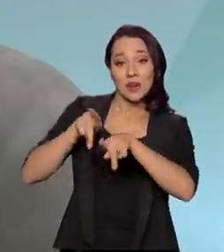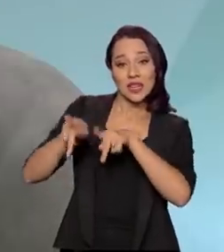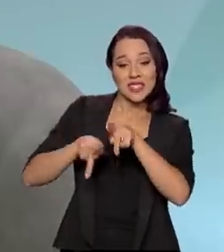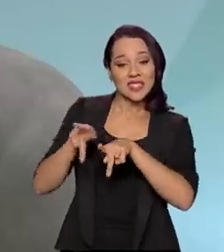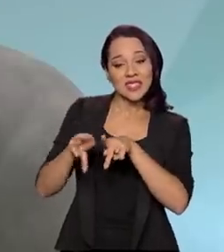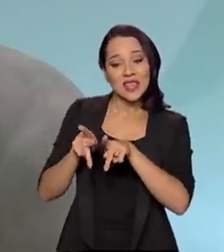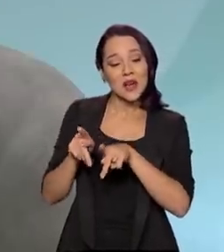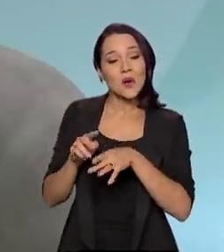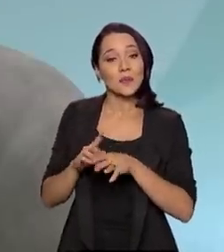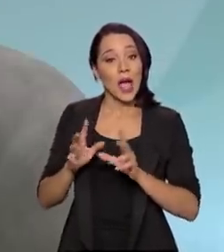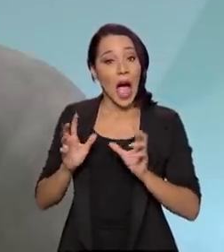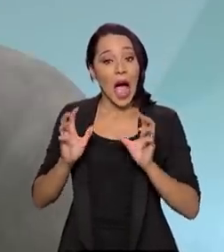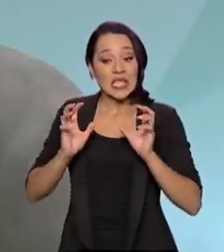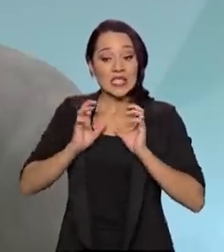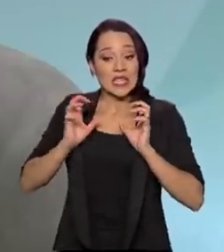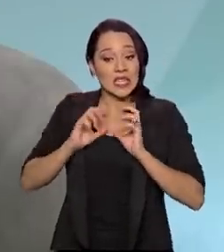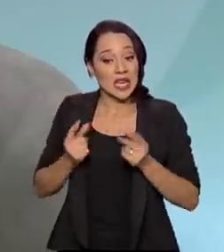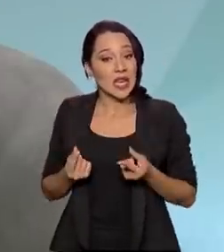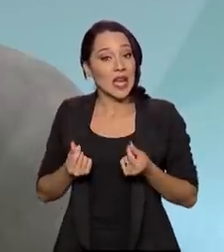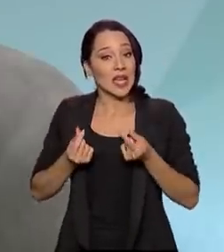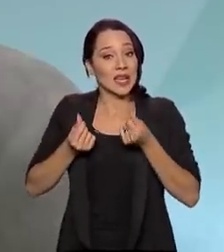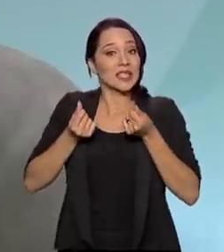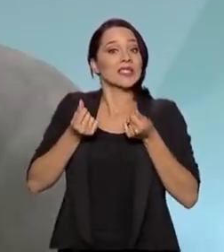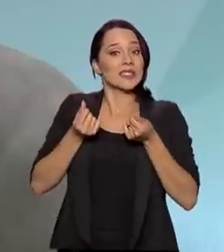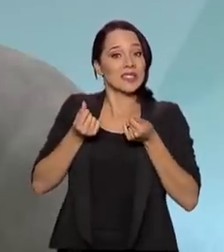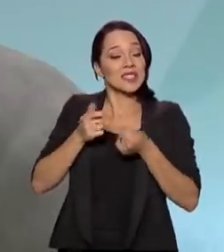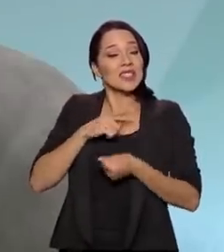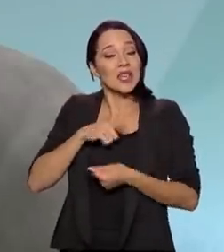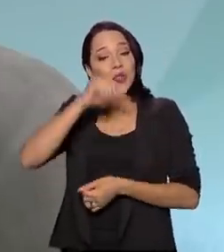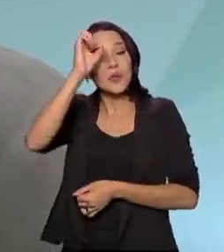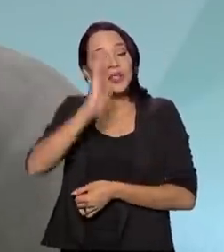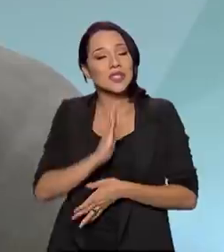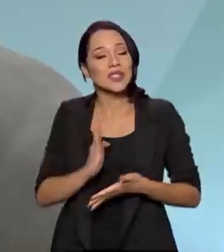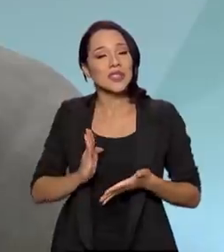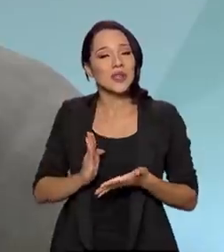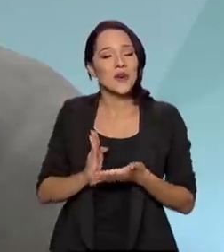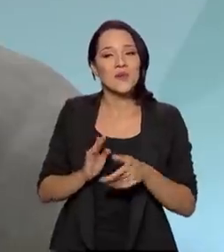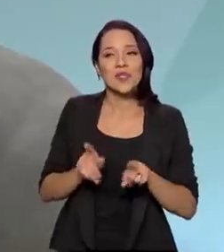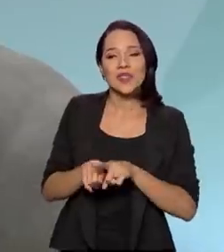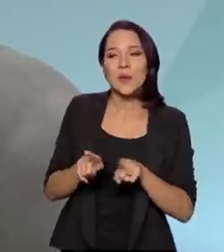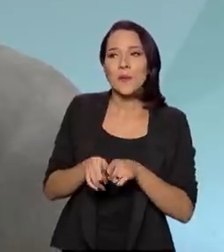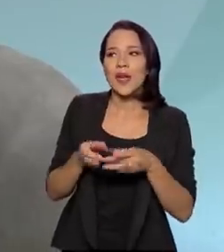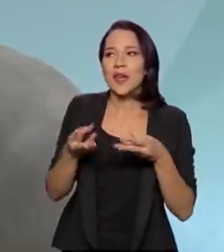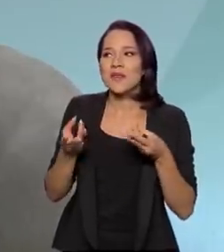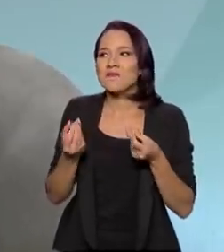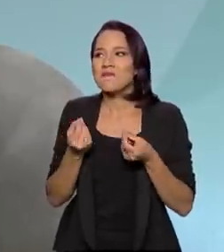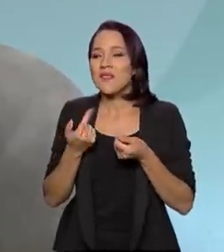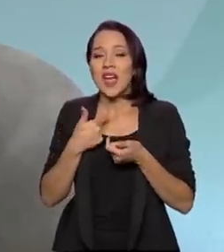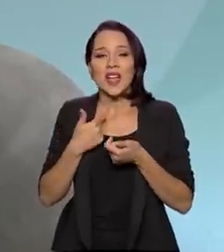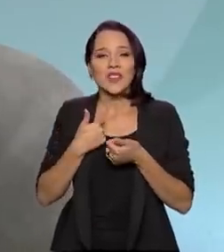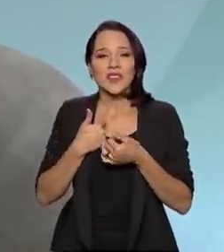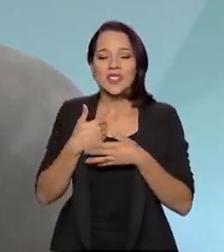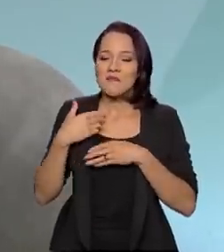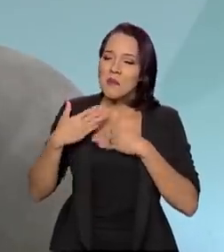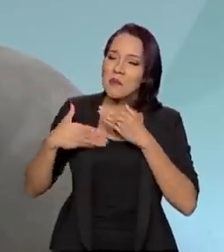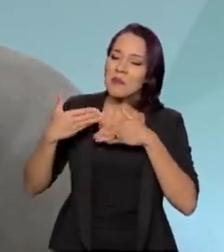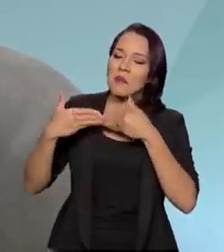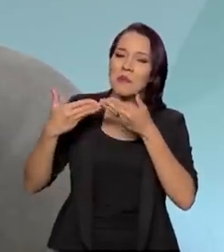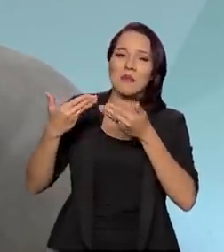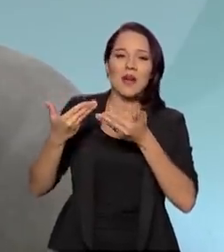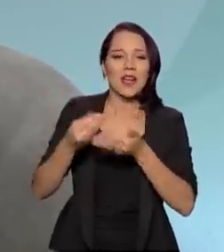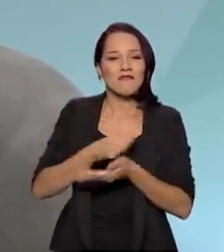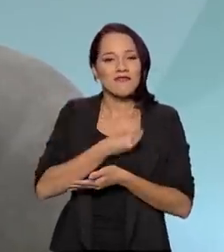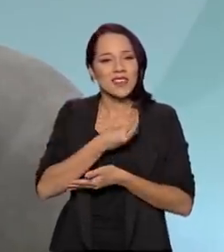que abriga. riquezas que nós temos. As riquezas que dispõem, a nossa formação ao longo do tempo.